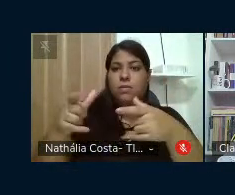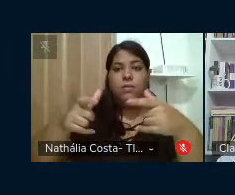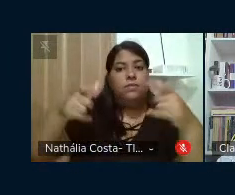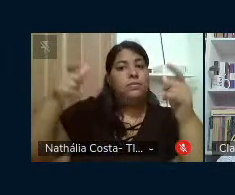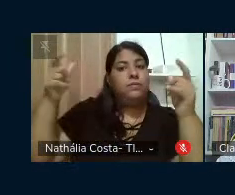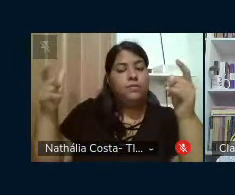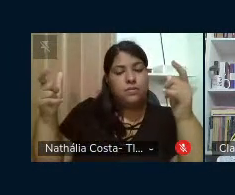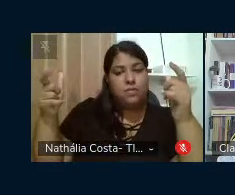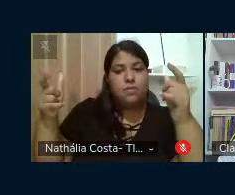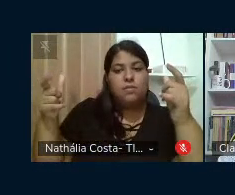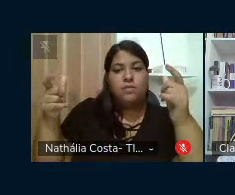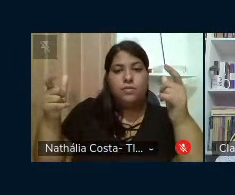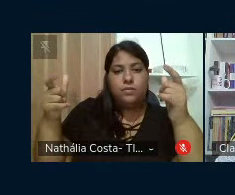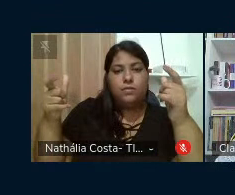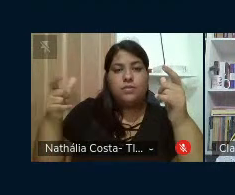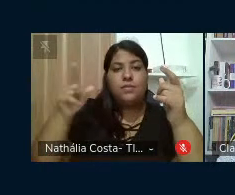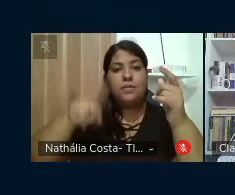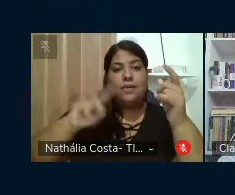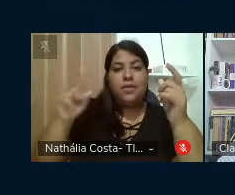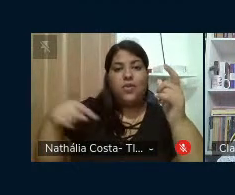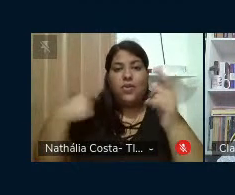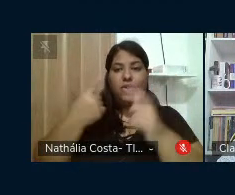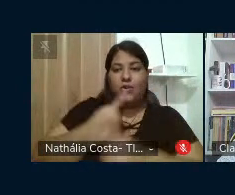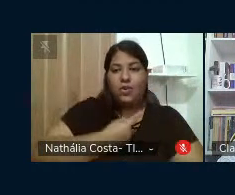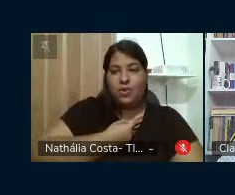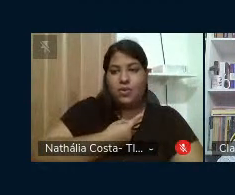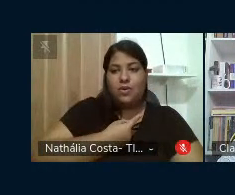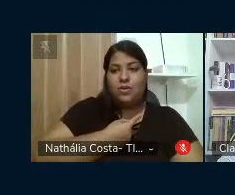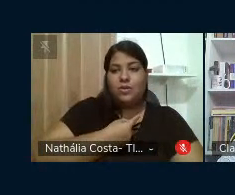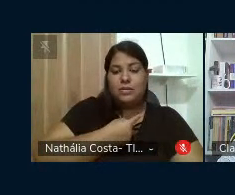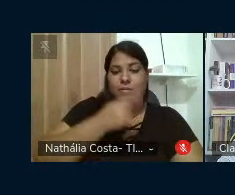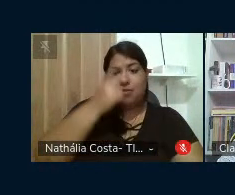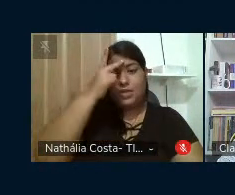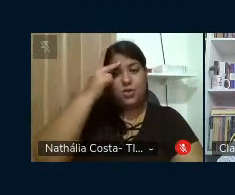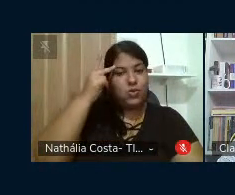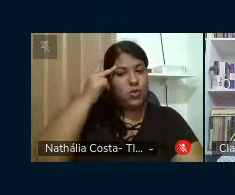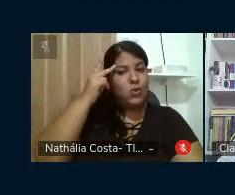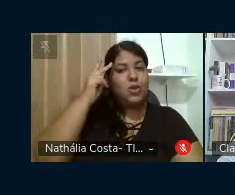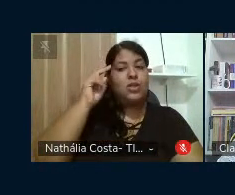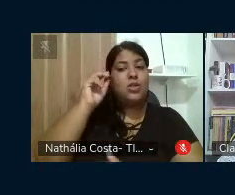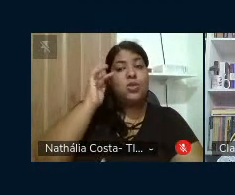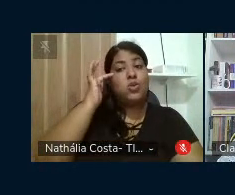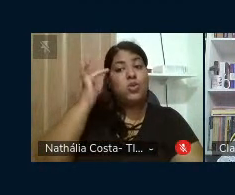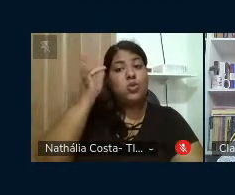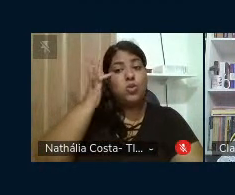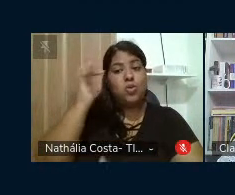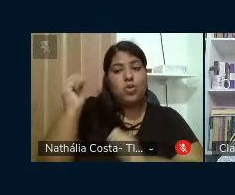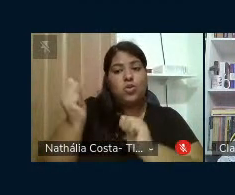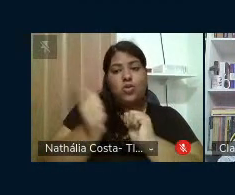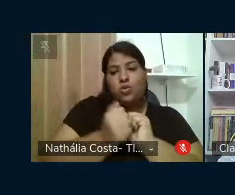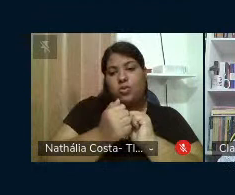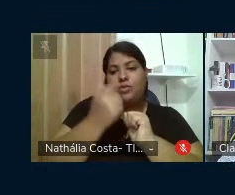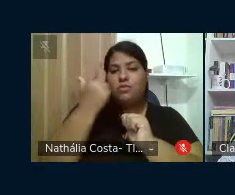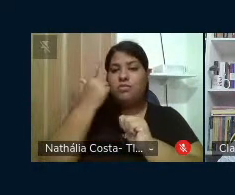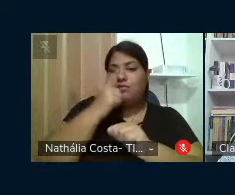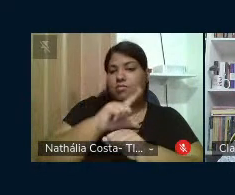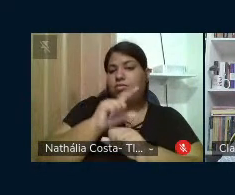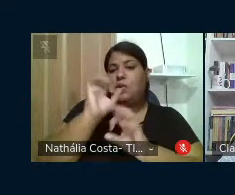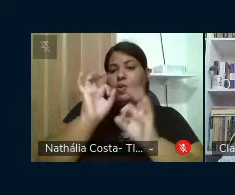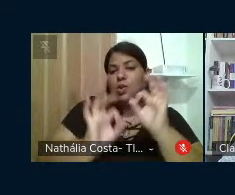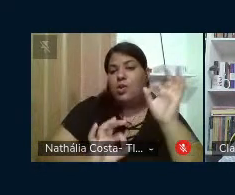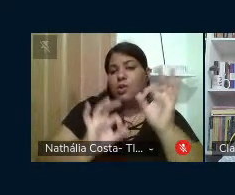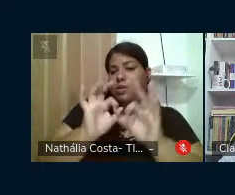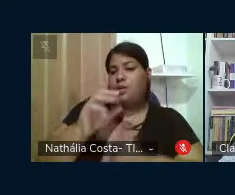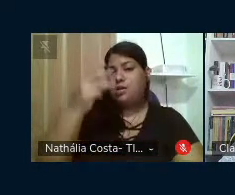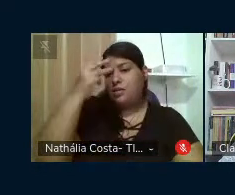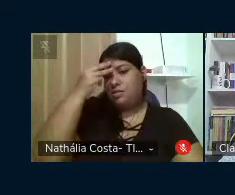que são os nossos pares que sonham junto conosco e materializamos durante esses